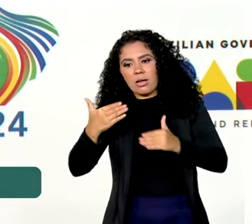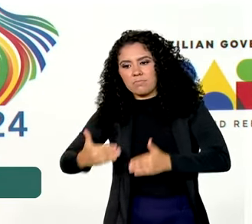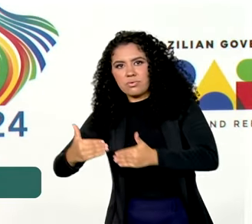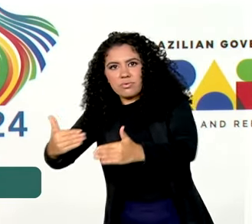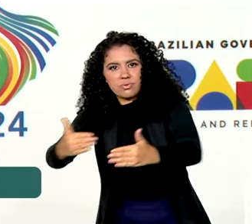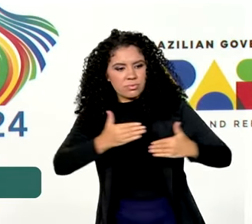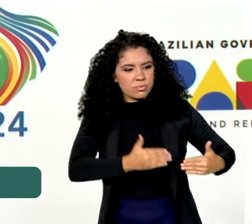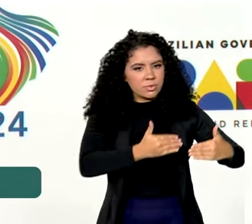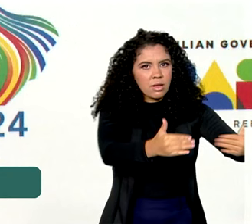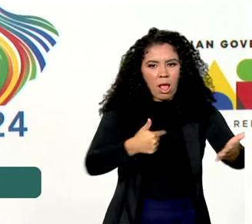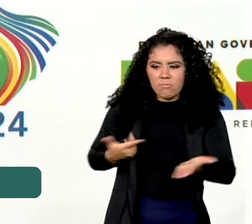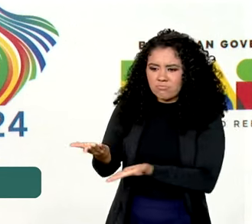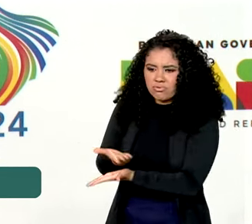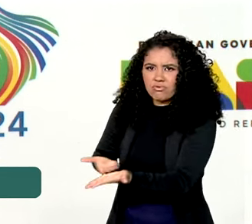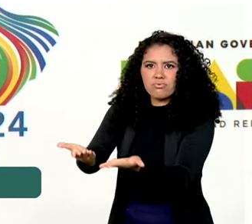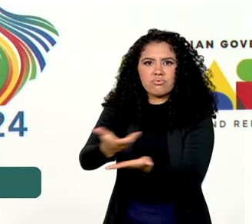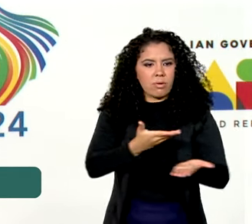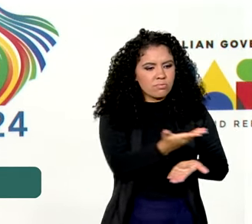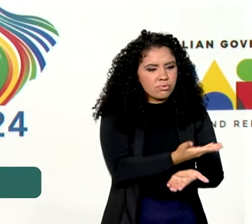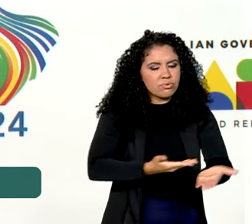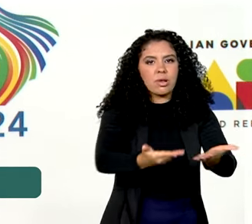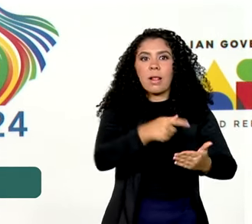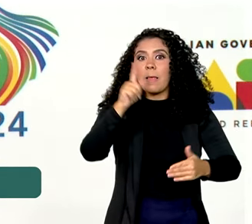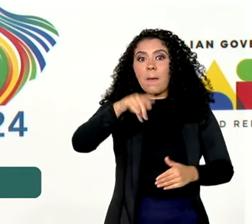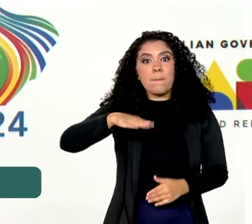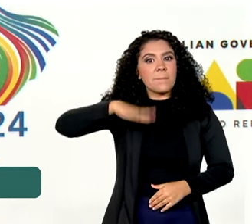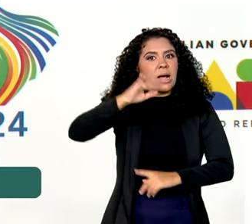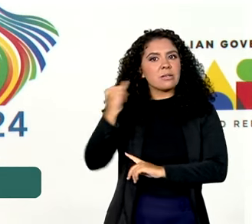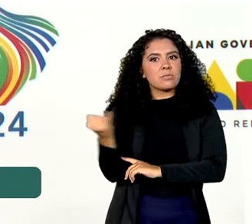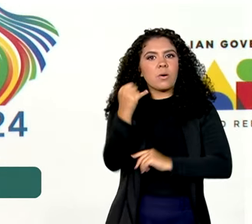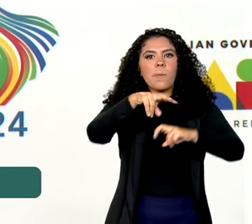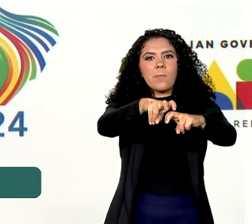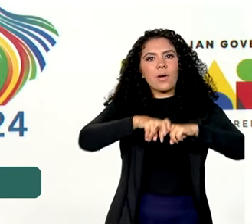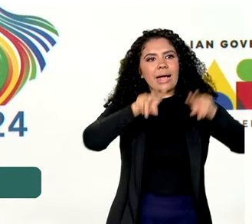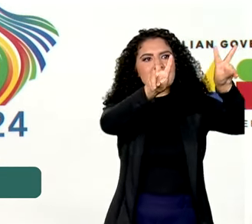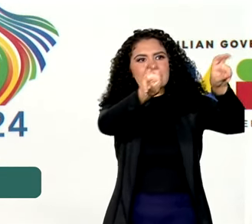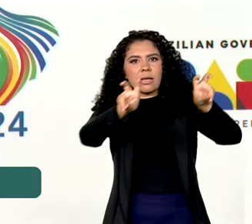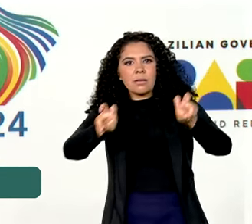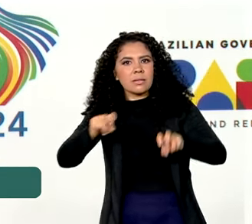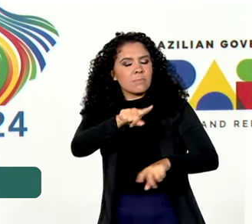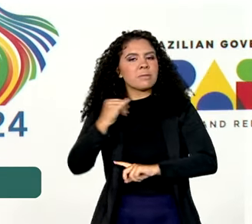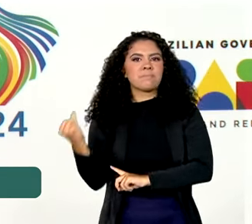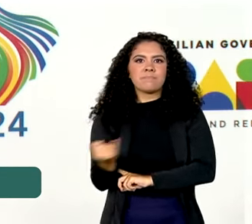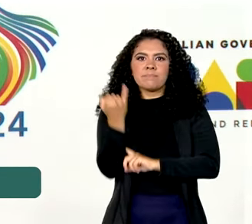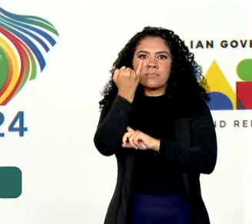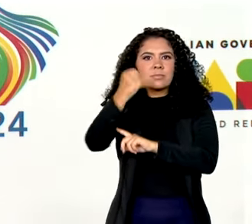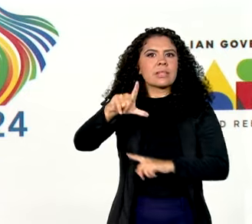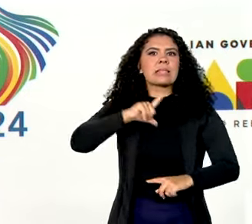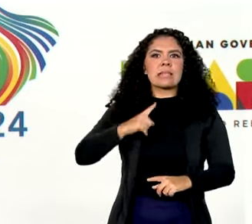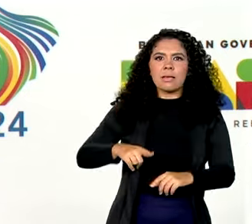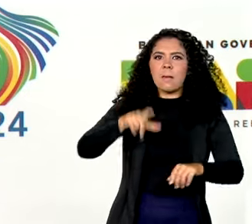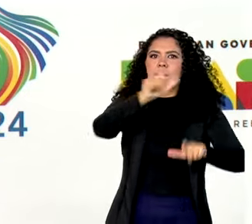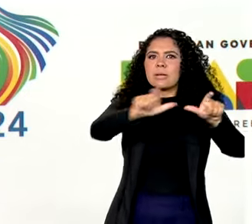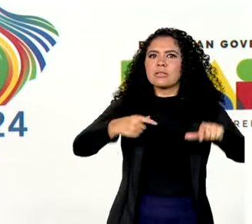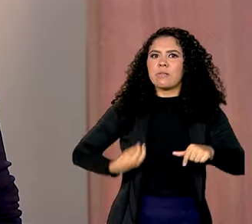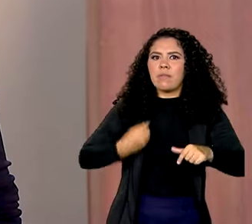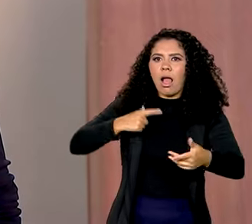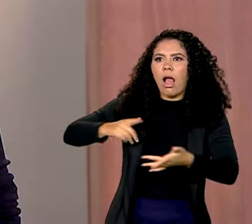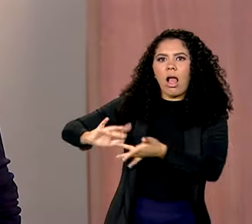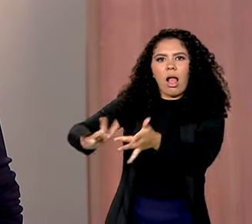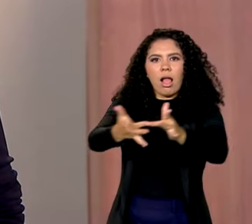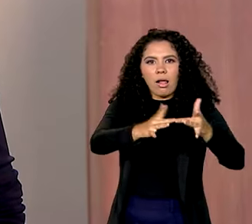É um dos grupos mais importantes pelos temas relevantes e hoje temas que estão muito presentes na vida das pessoas.